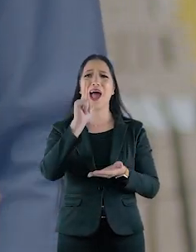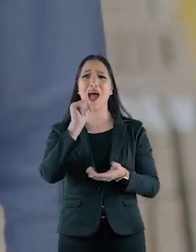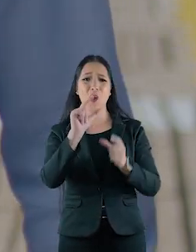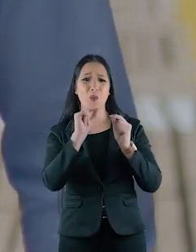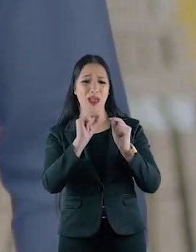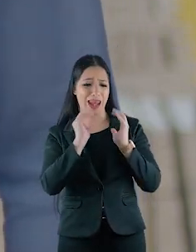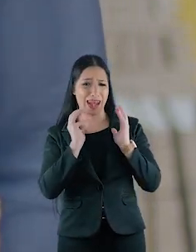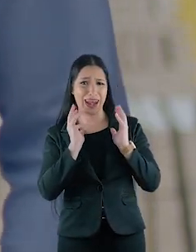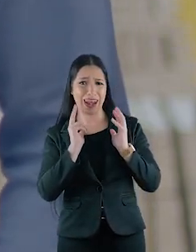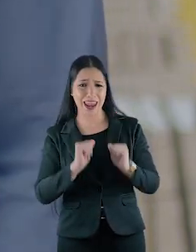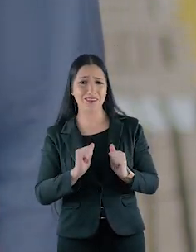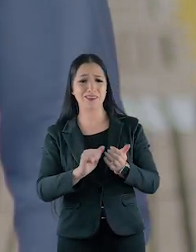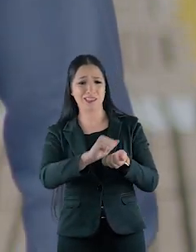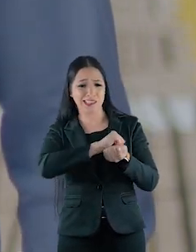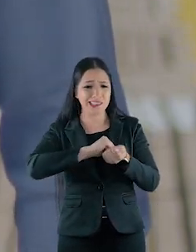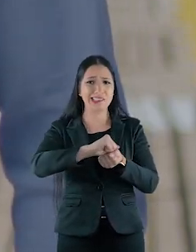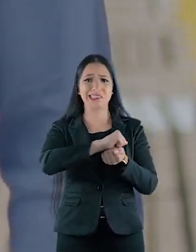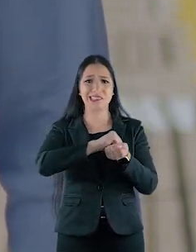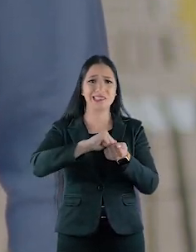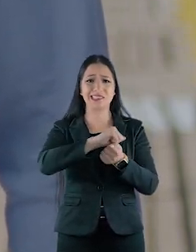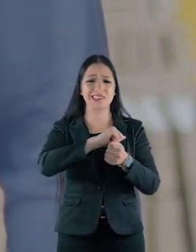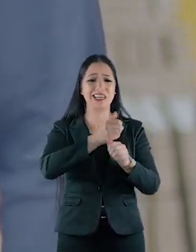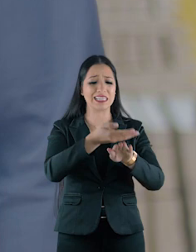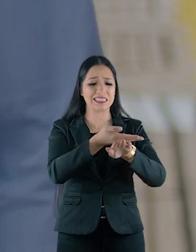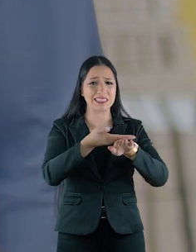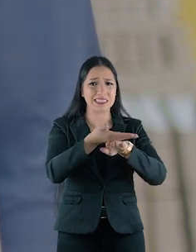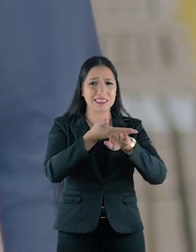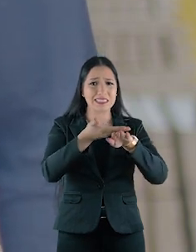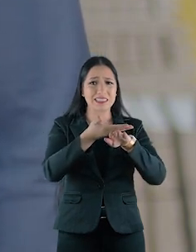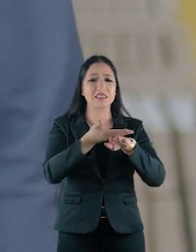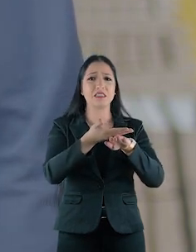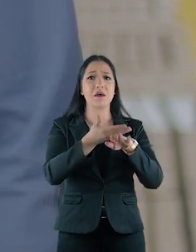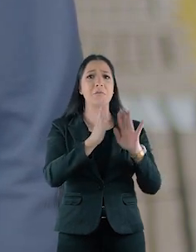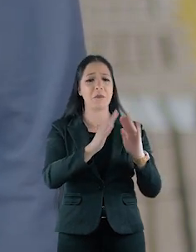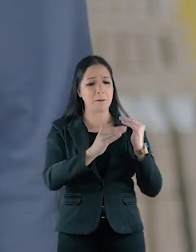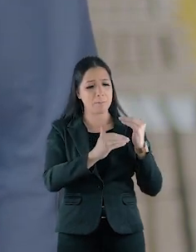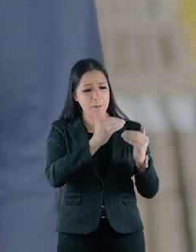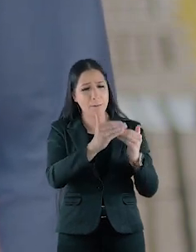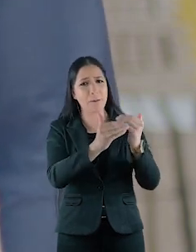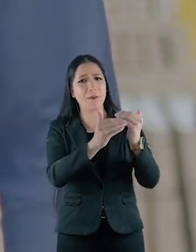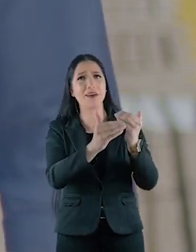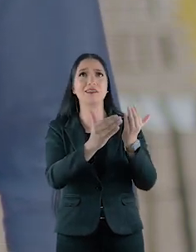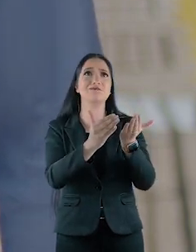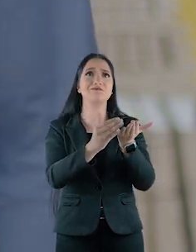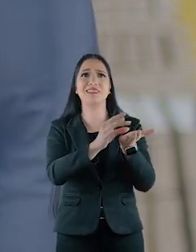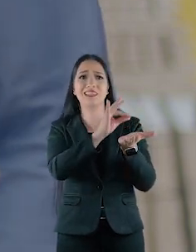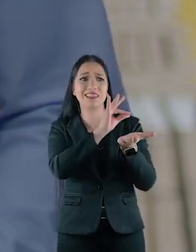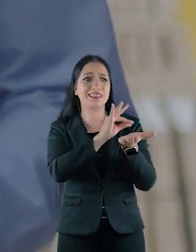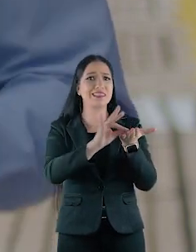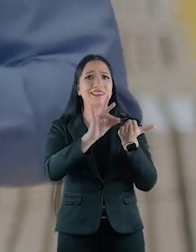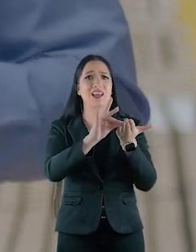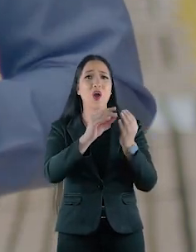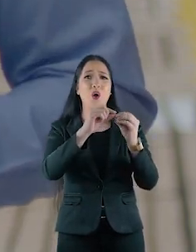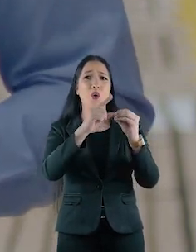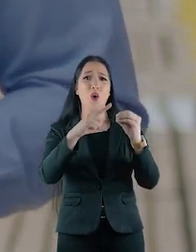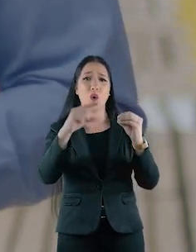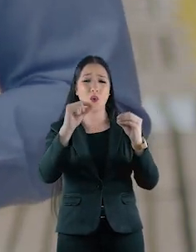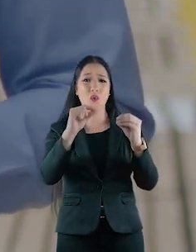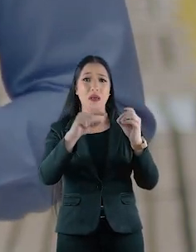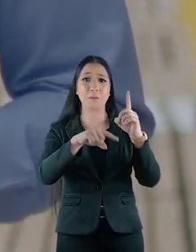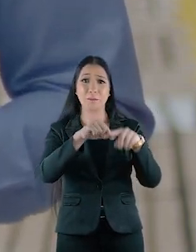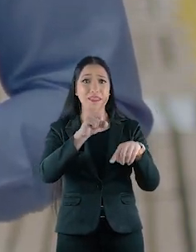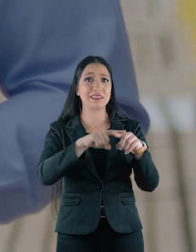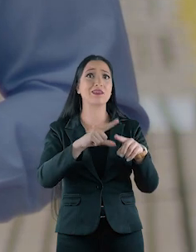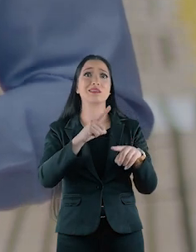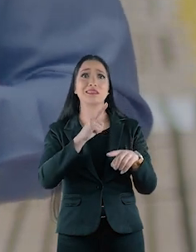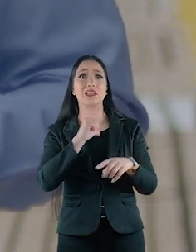consumos de água na lavagem de filtros, descargas de decantadores. E nesses processos, acaba que você elimina muita